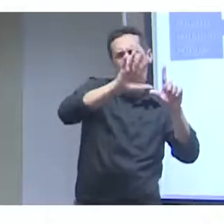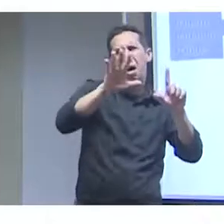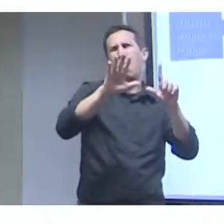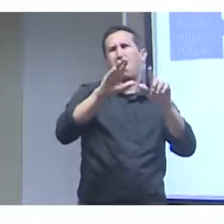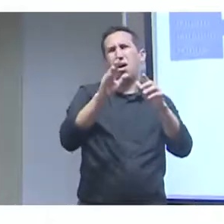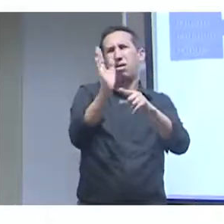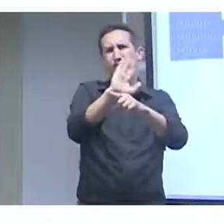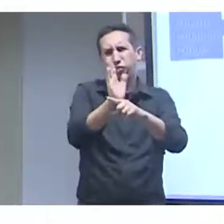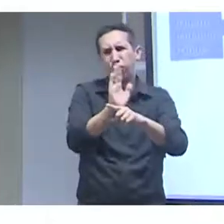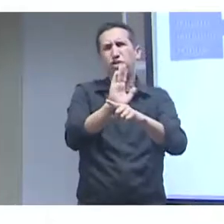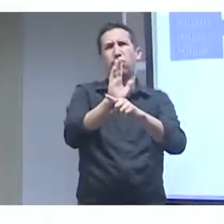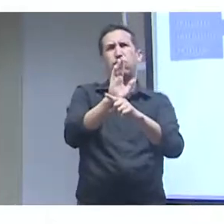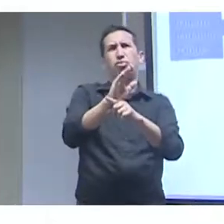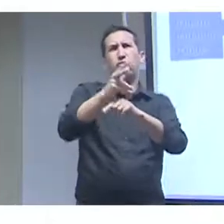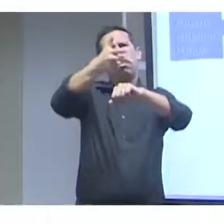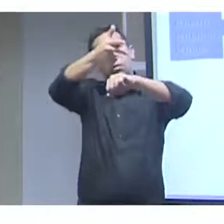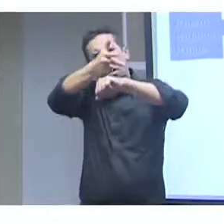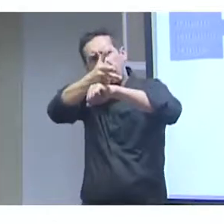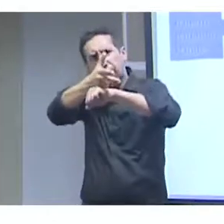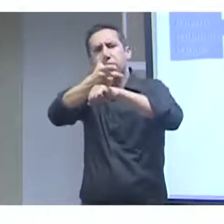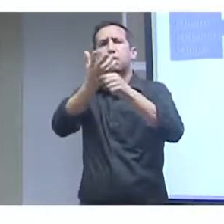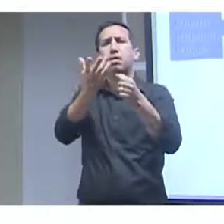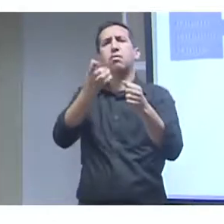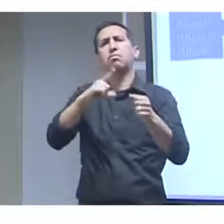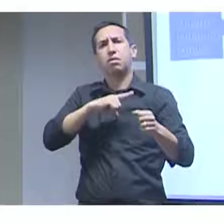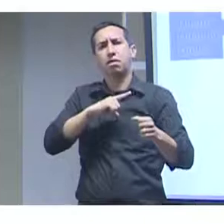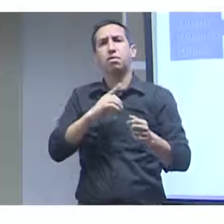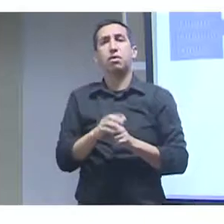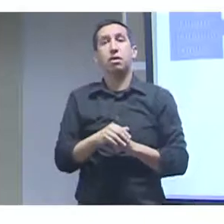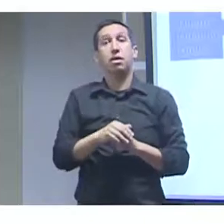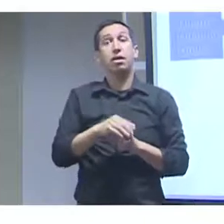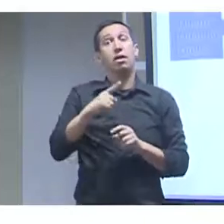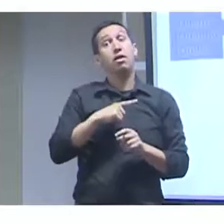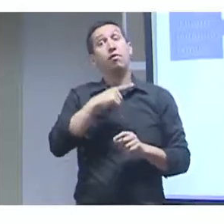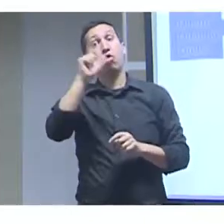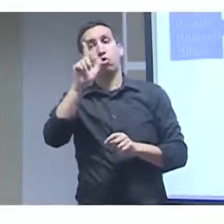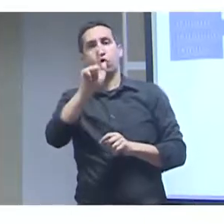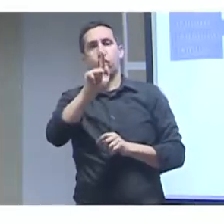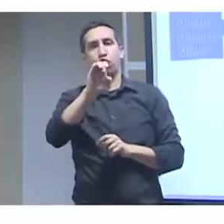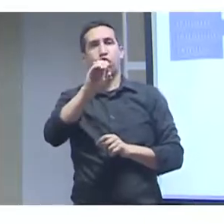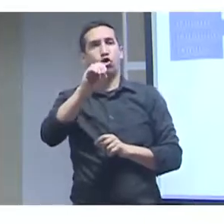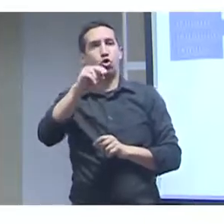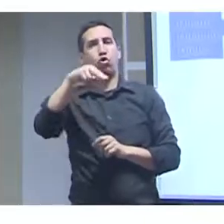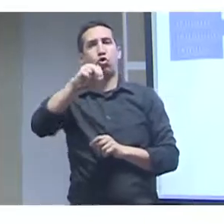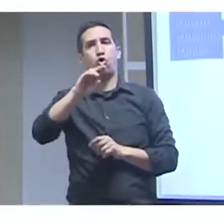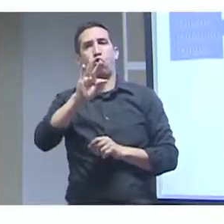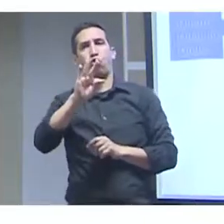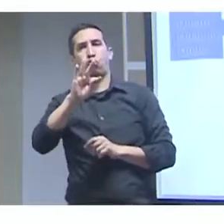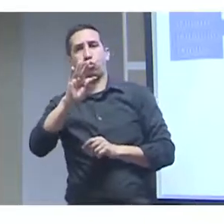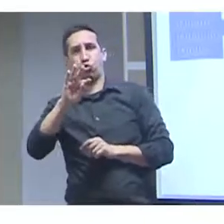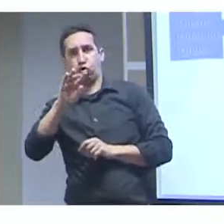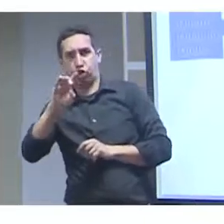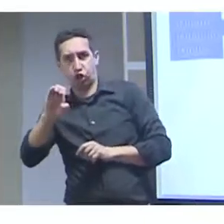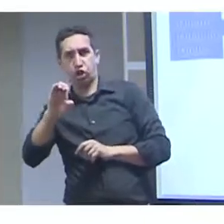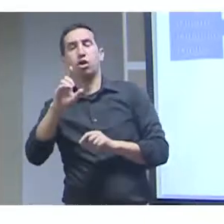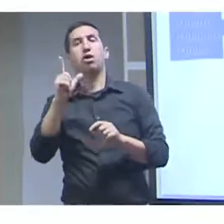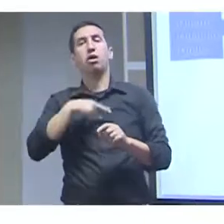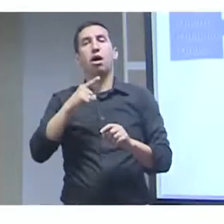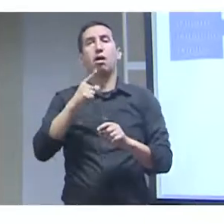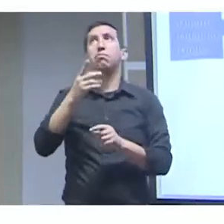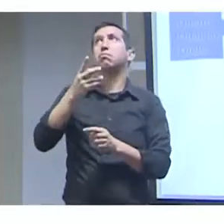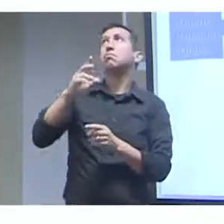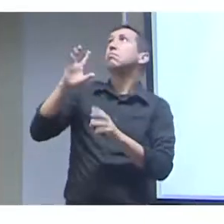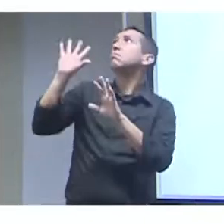deles, para dados não estruturados, o Resource Space para imagens, na verdade, mídia, com vídeos e gravações. E